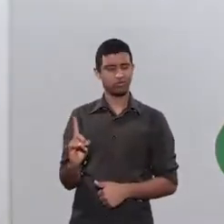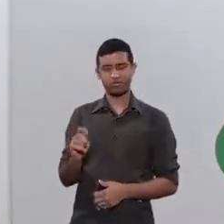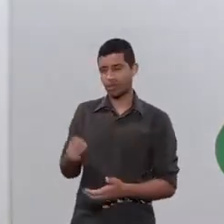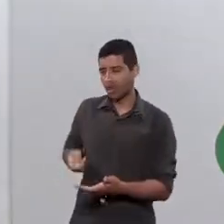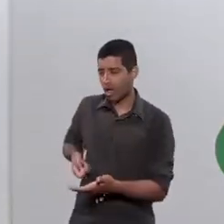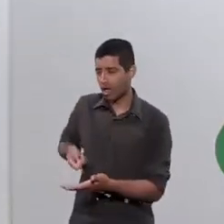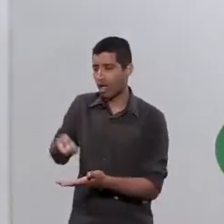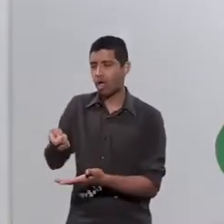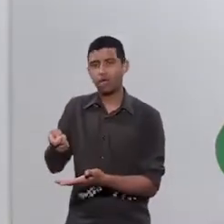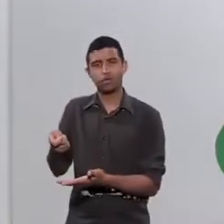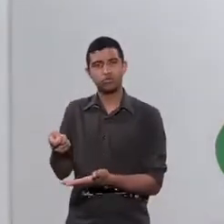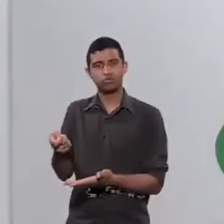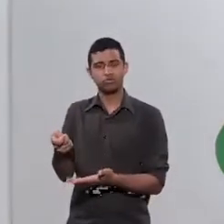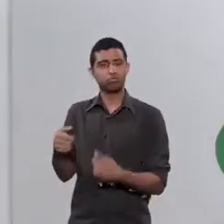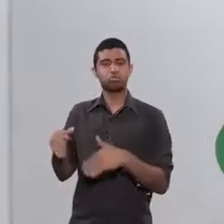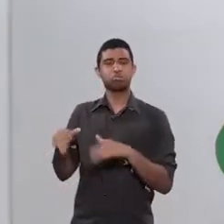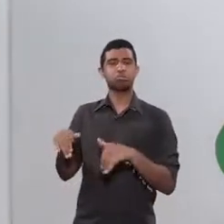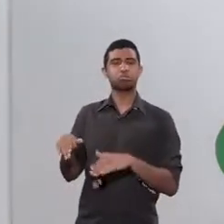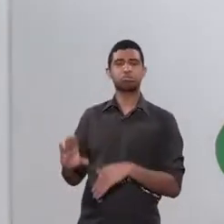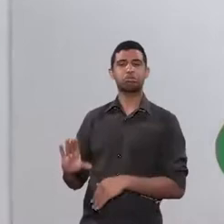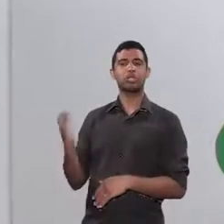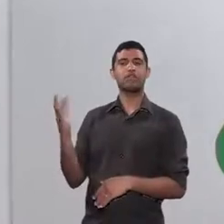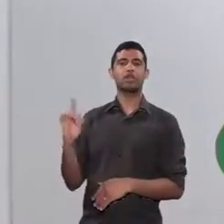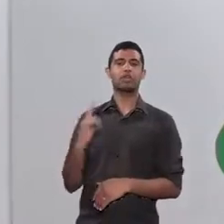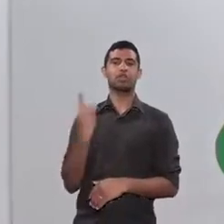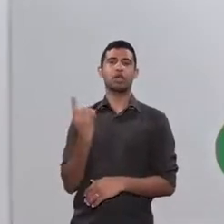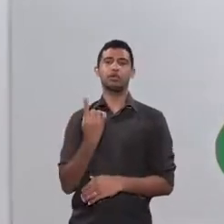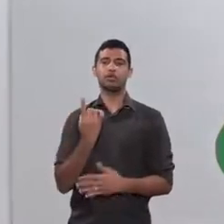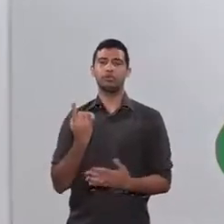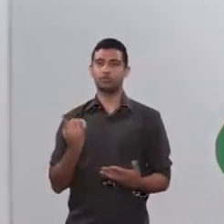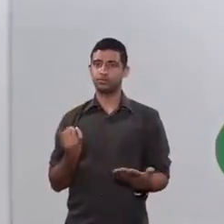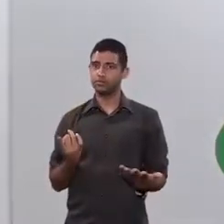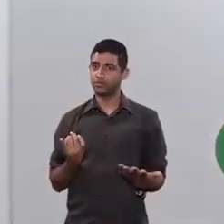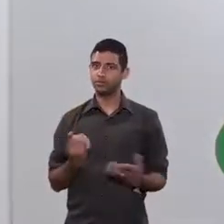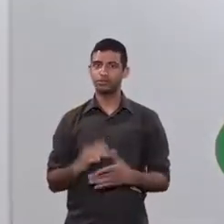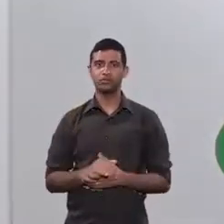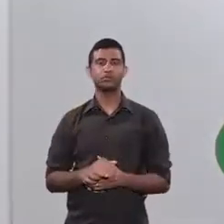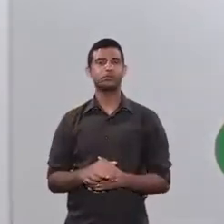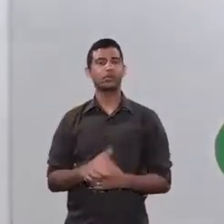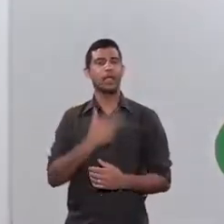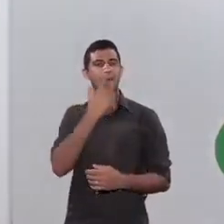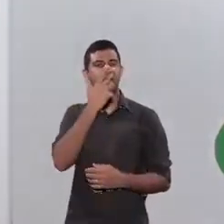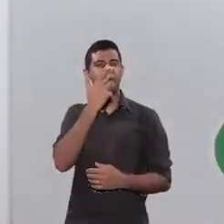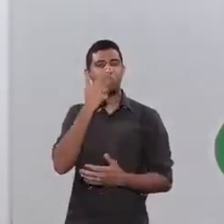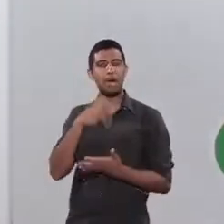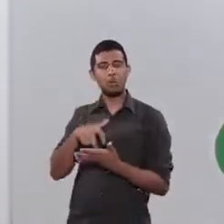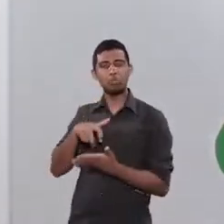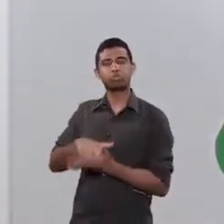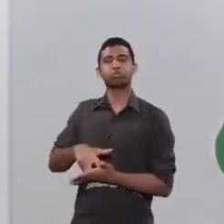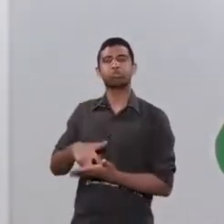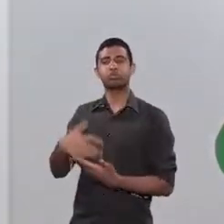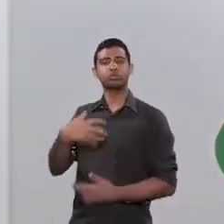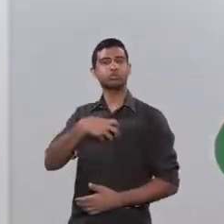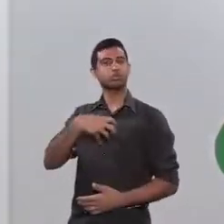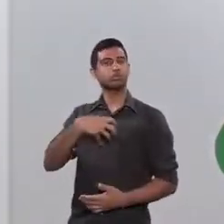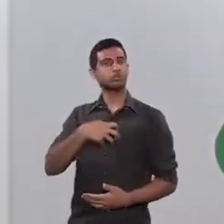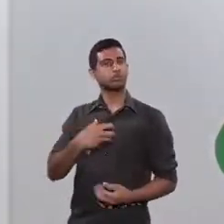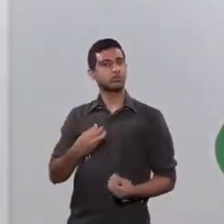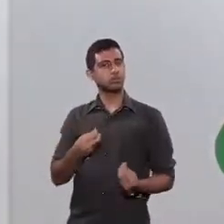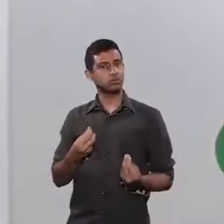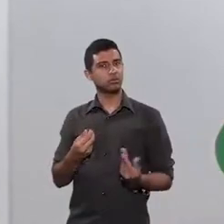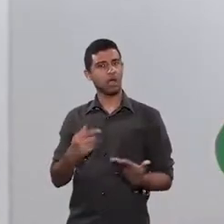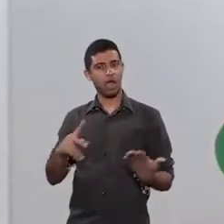comida na boca e deixava ela se alimentar sozinha, se ela estivesse feliz quando viesse. É como se fosse uma punição afetiva,